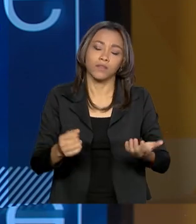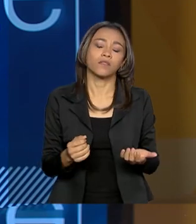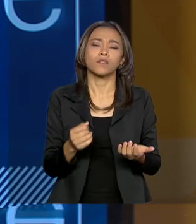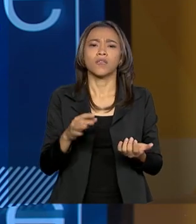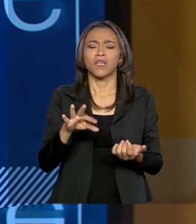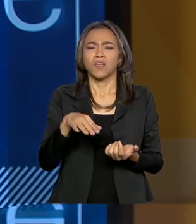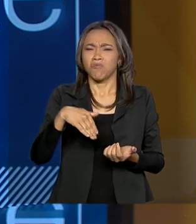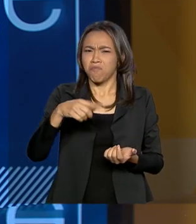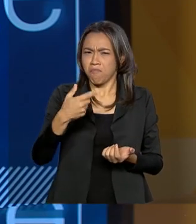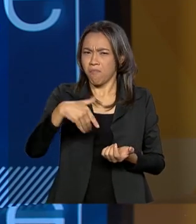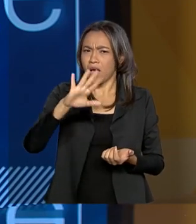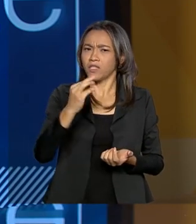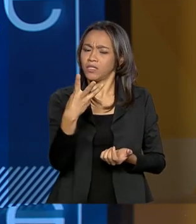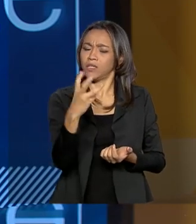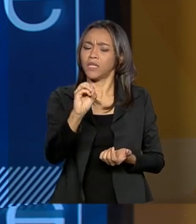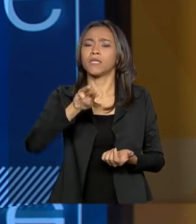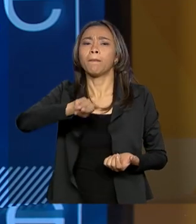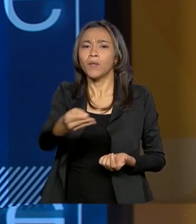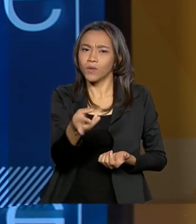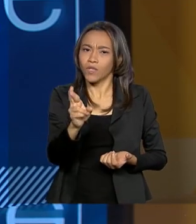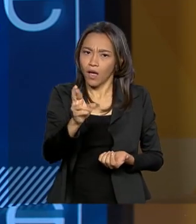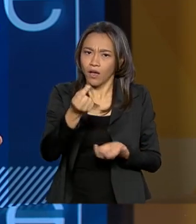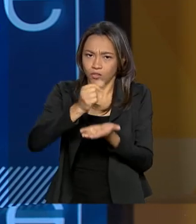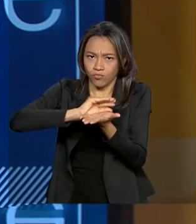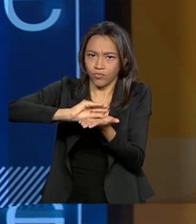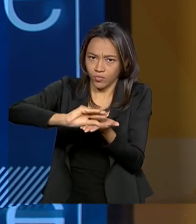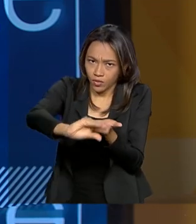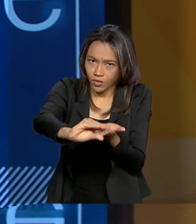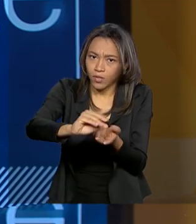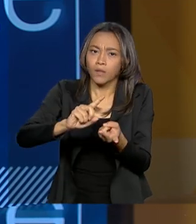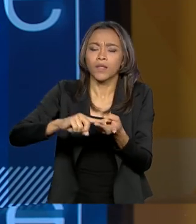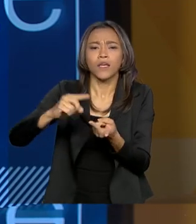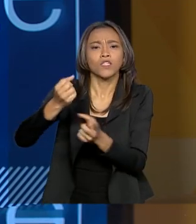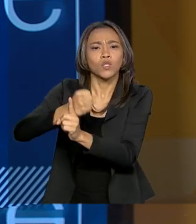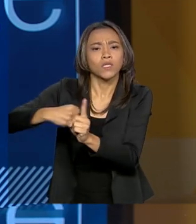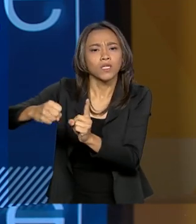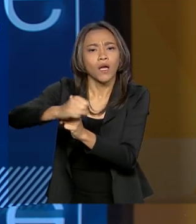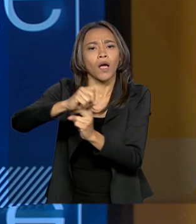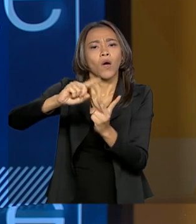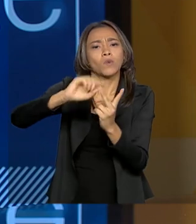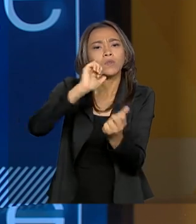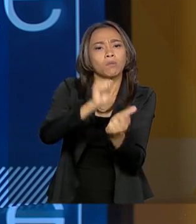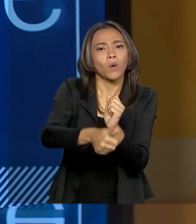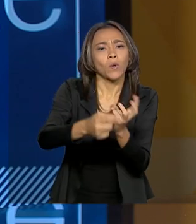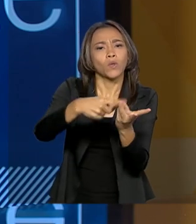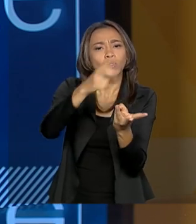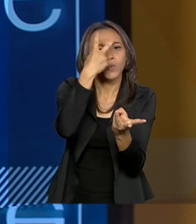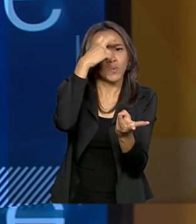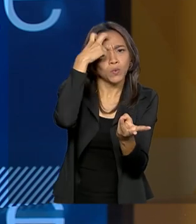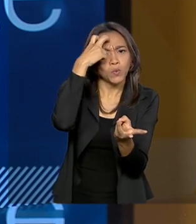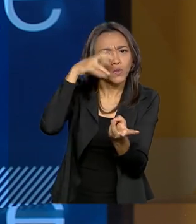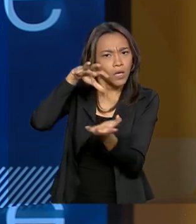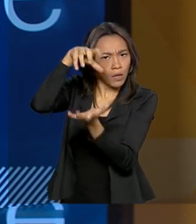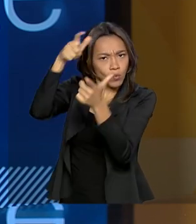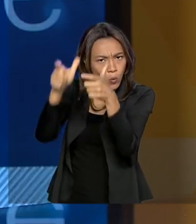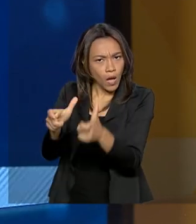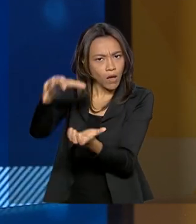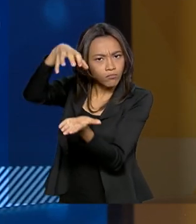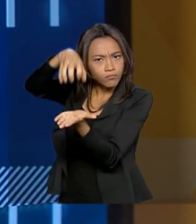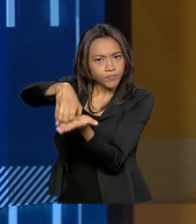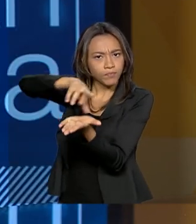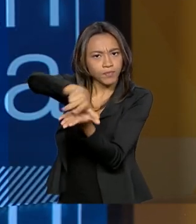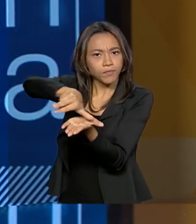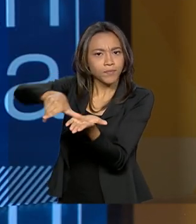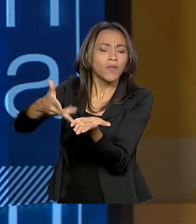mais de 30 milhões de reais e nesses espaços unir assistência social, esporte e cultura. Queria que o senhor falasse um pouquinho sobre